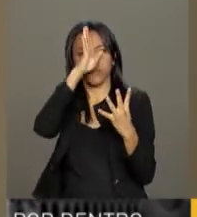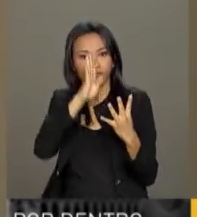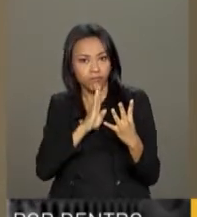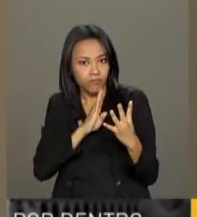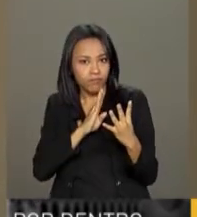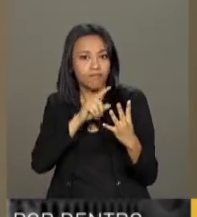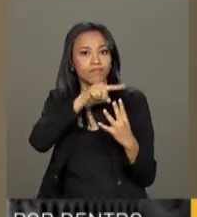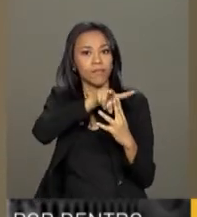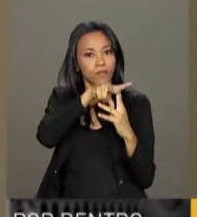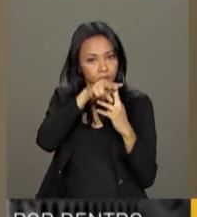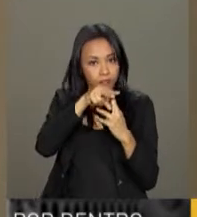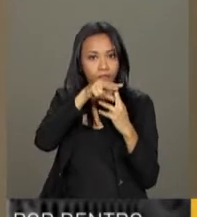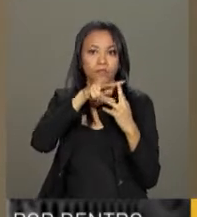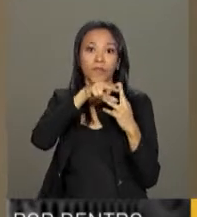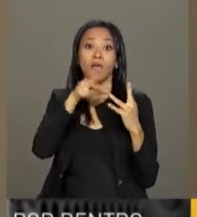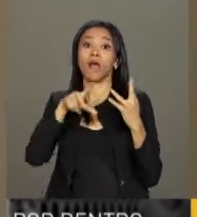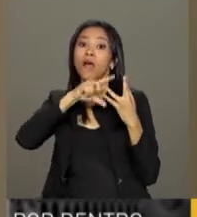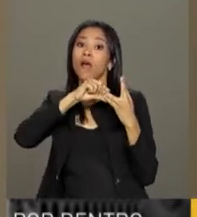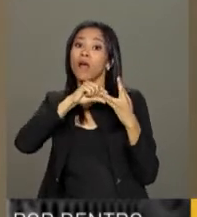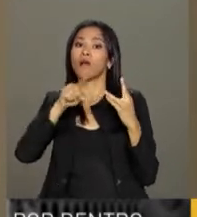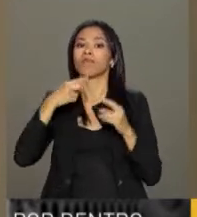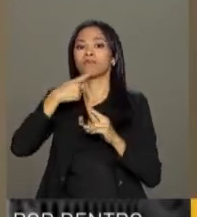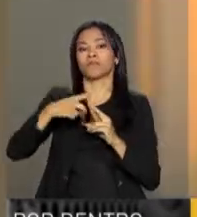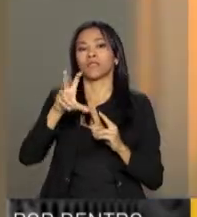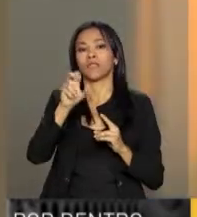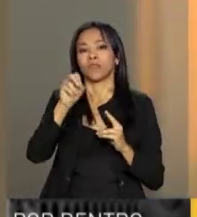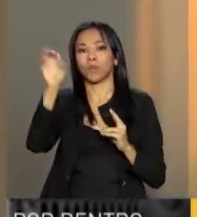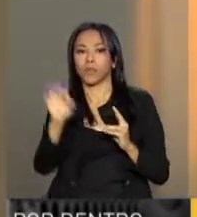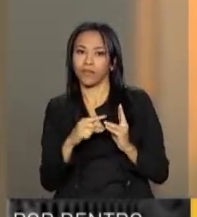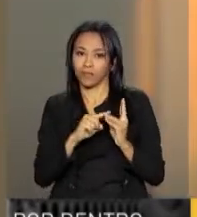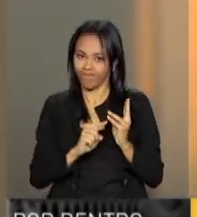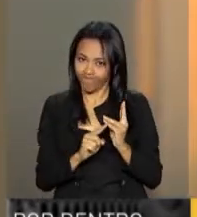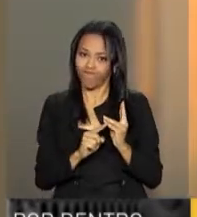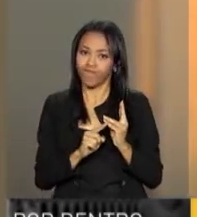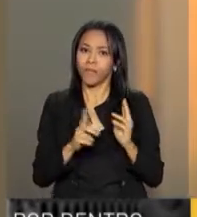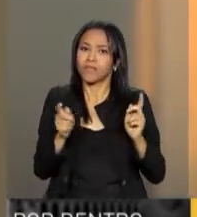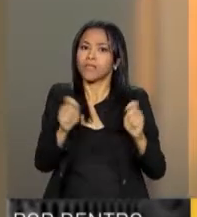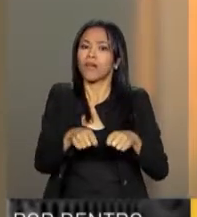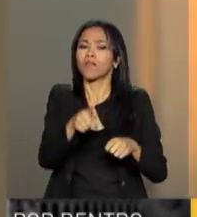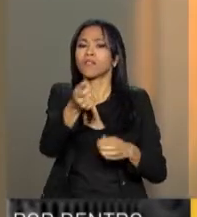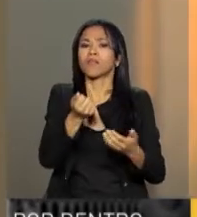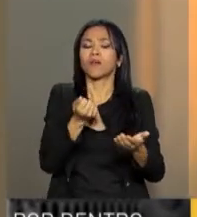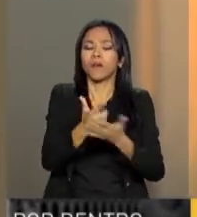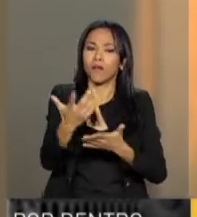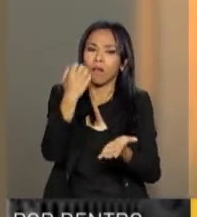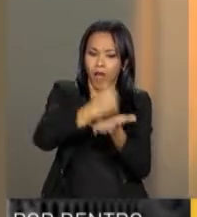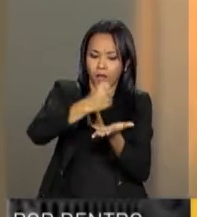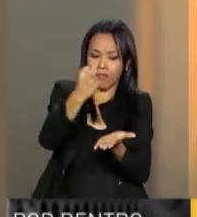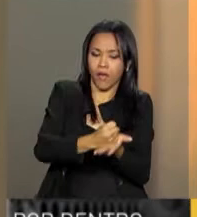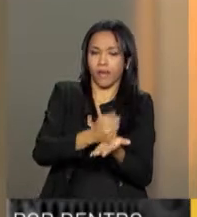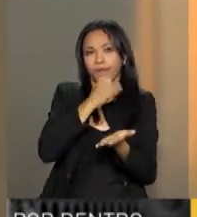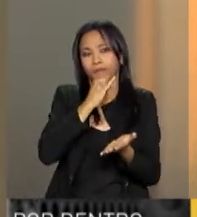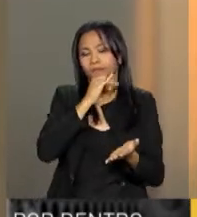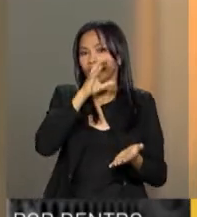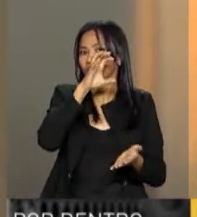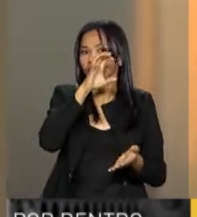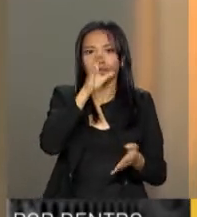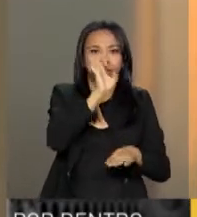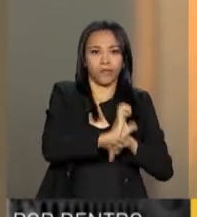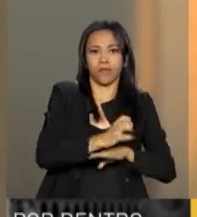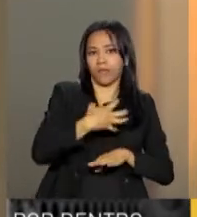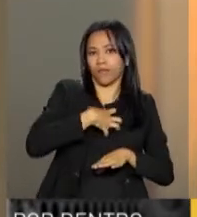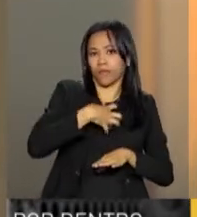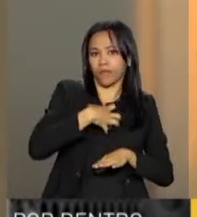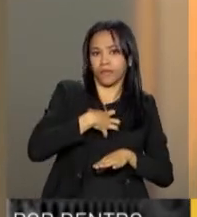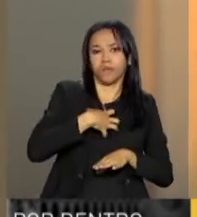preenchidas essas duas vagas, outras duas pela metade do preço. É possível você comprar uma passagem do Estado da Bahia para São Paulo